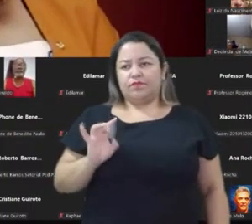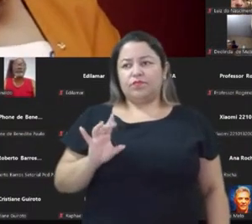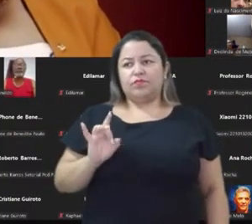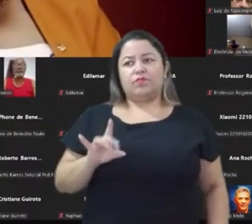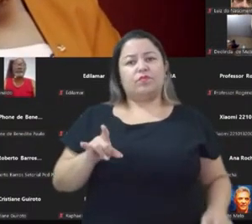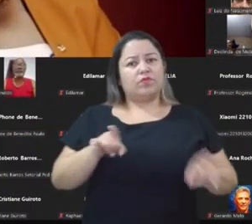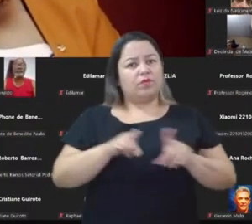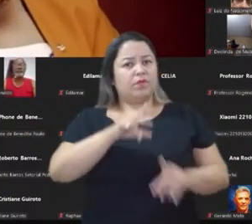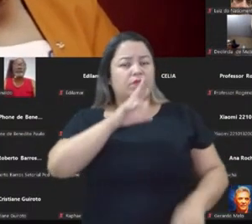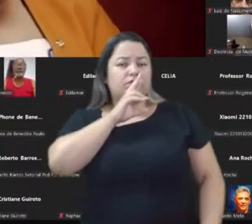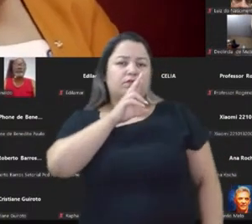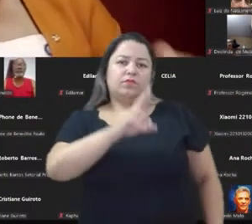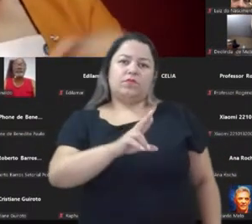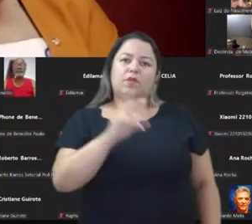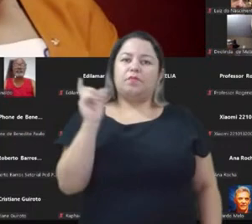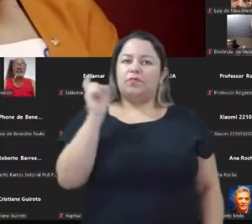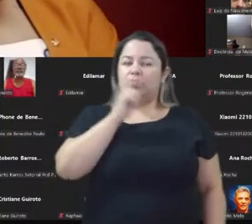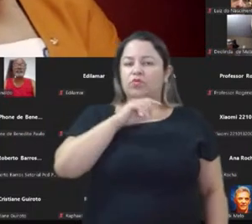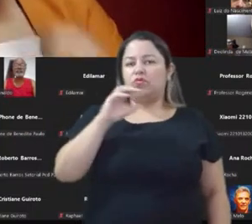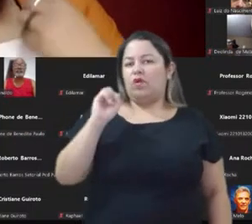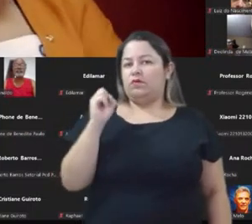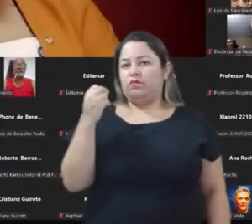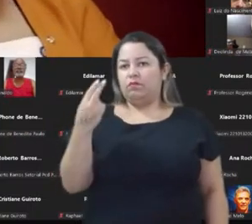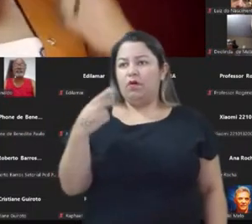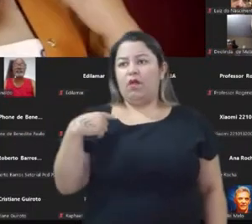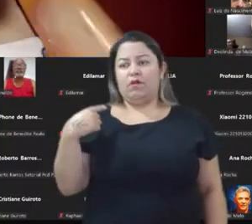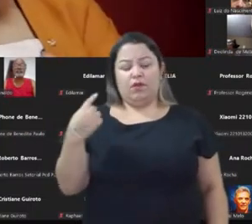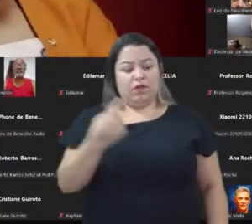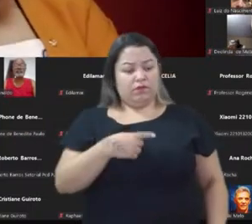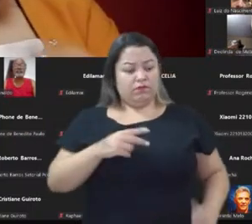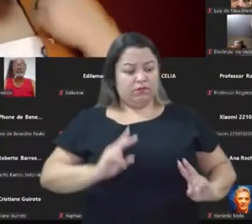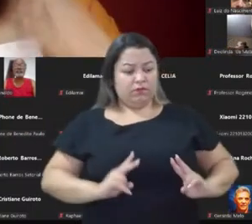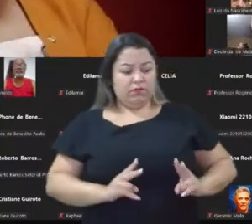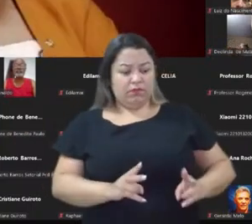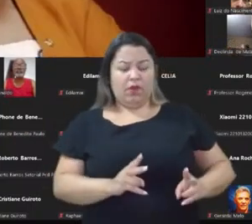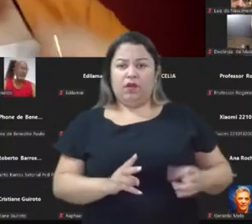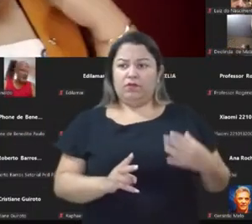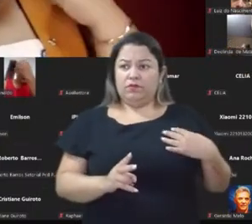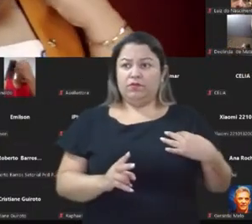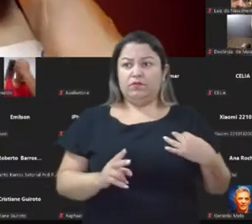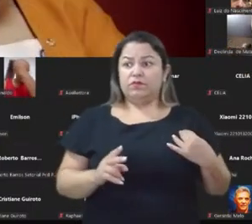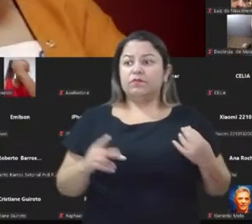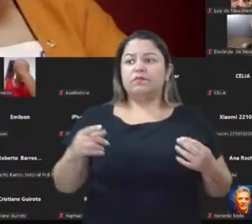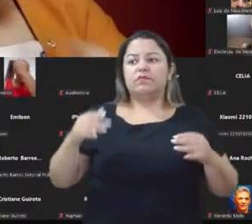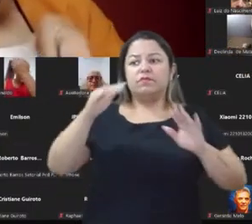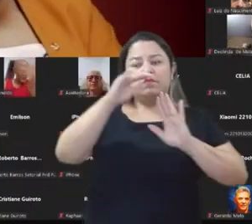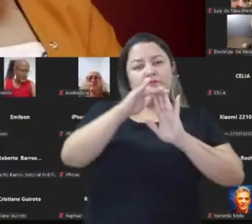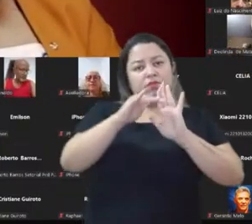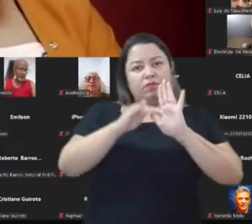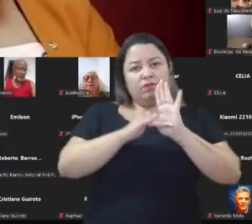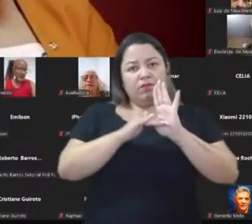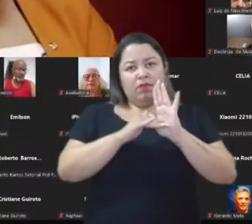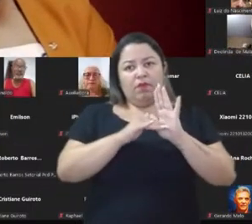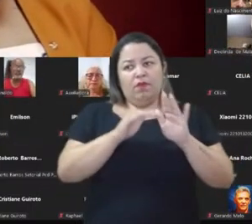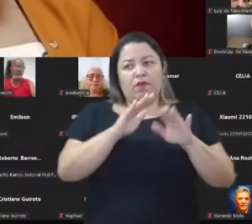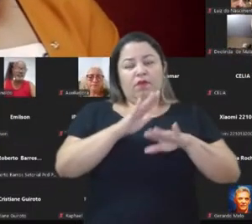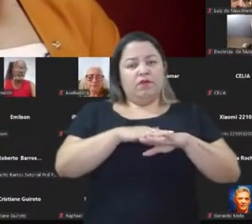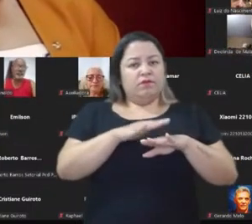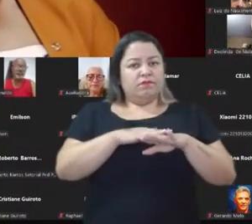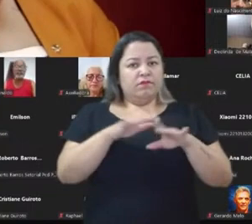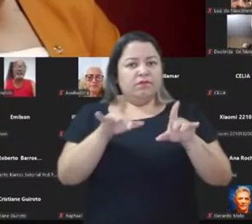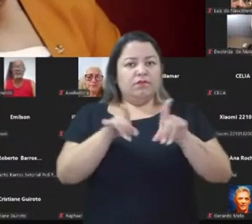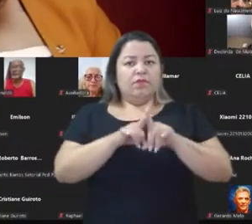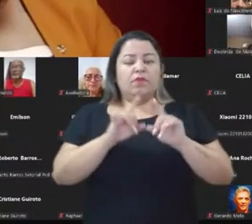de responder fake news ou a gente segue o barco, toca a nossa pauta, pauta mais do que é pautado,